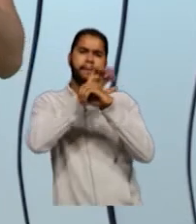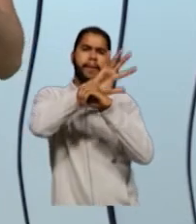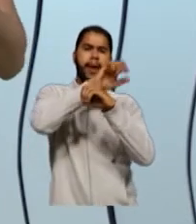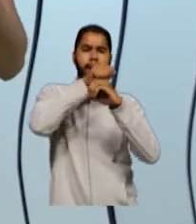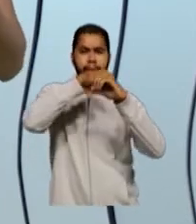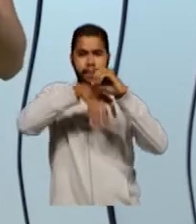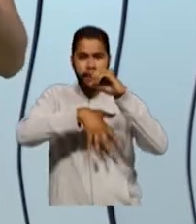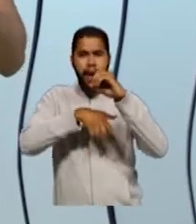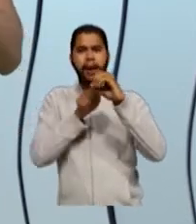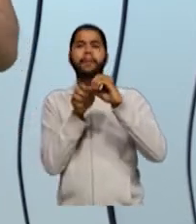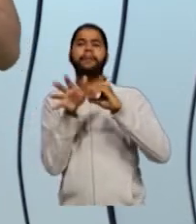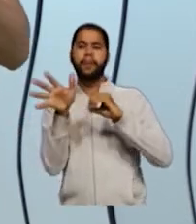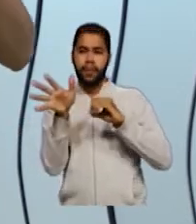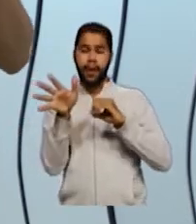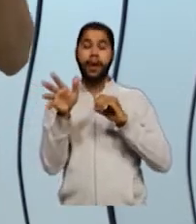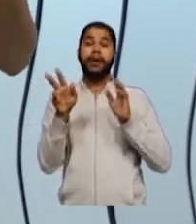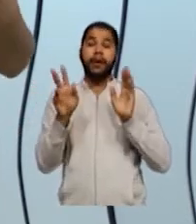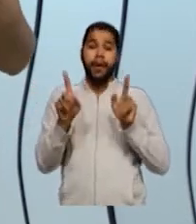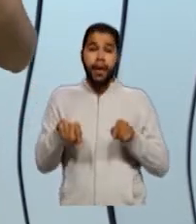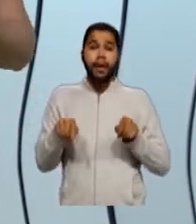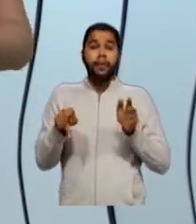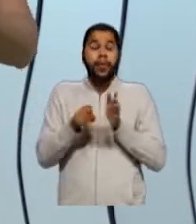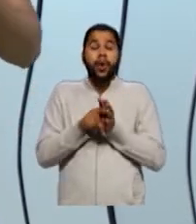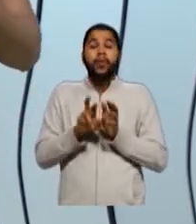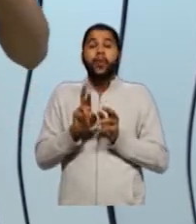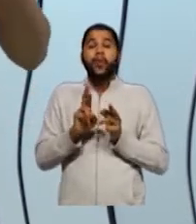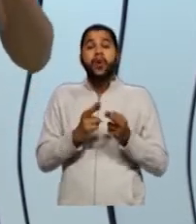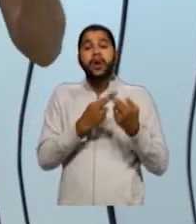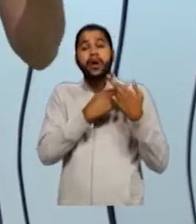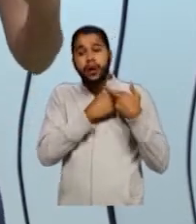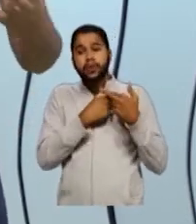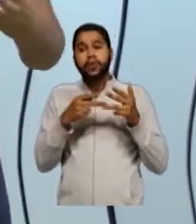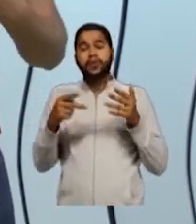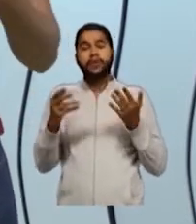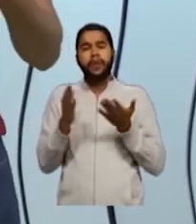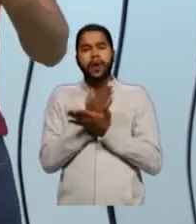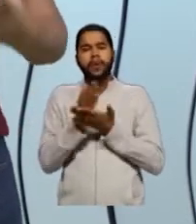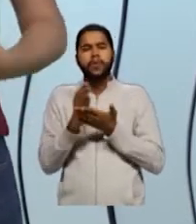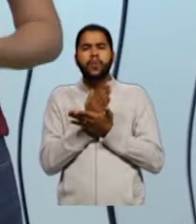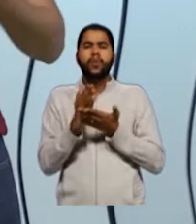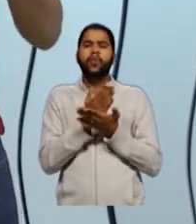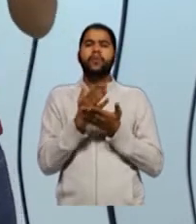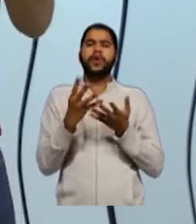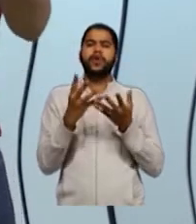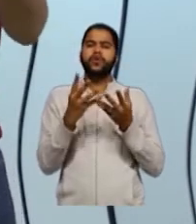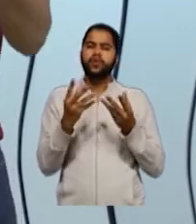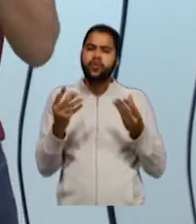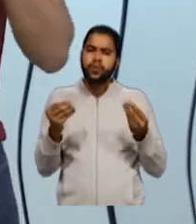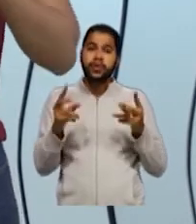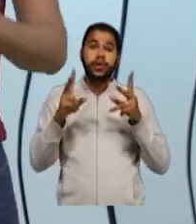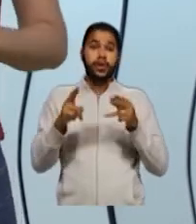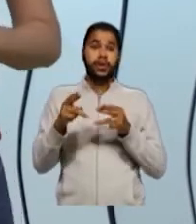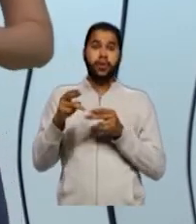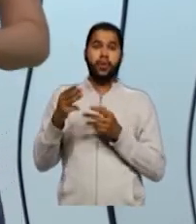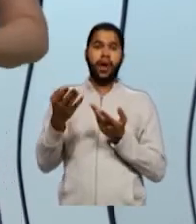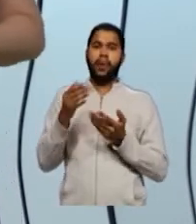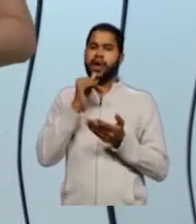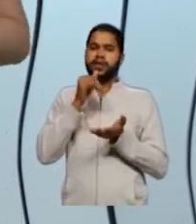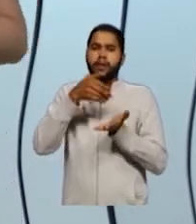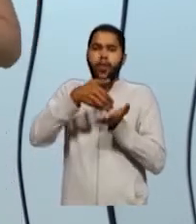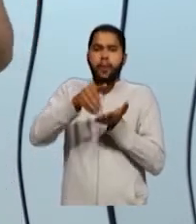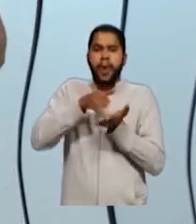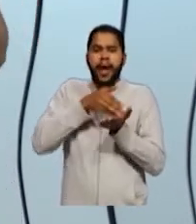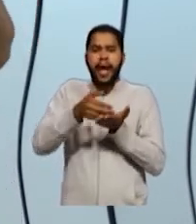essas quantidades de carbonos, é que são responsáveis pelas algumas propriedades de substâncias, como a margarina, como o